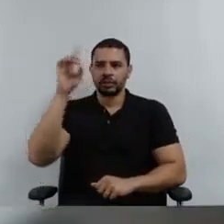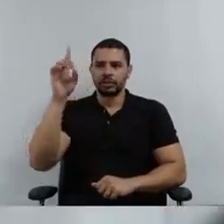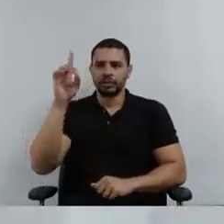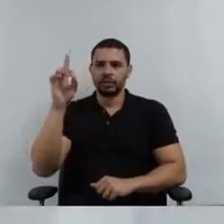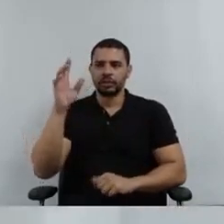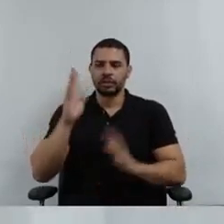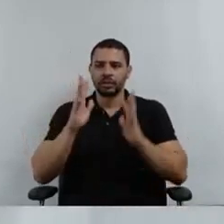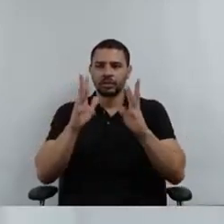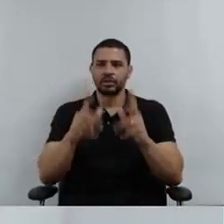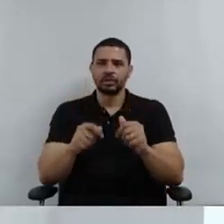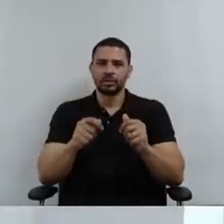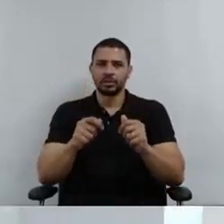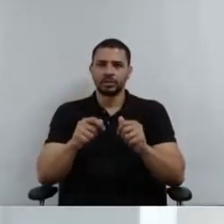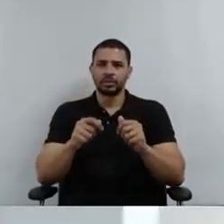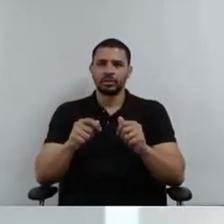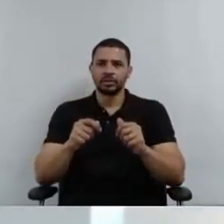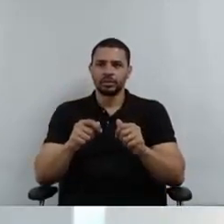todas.